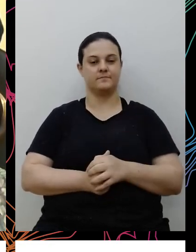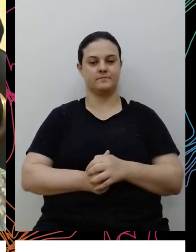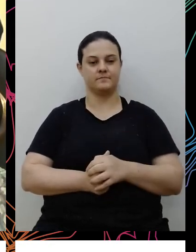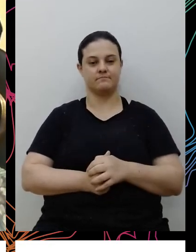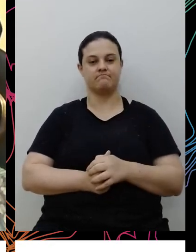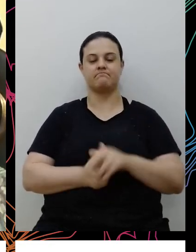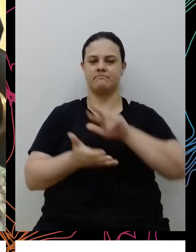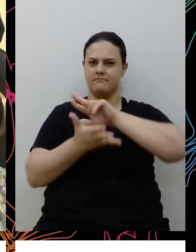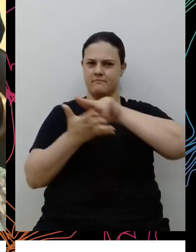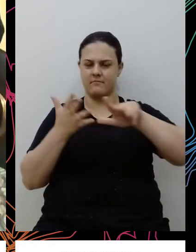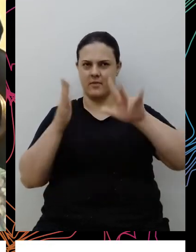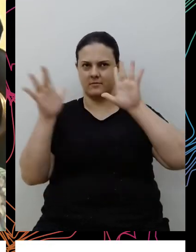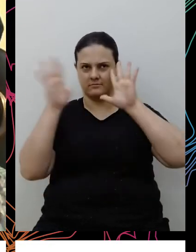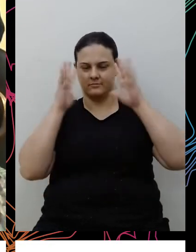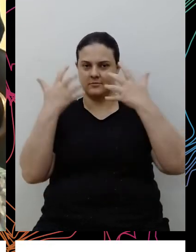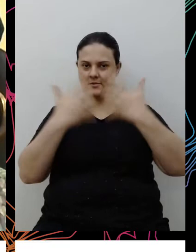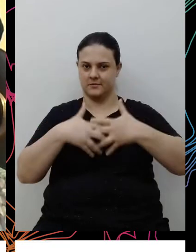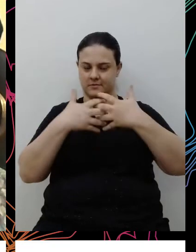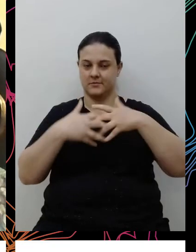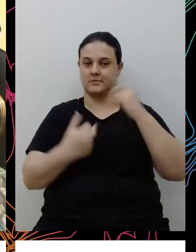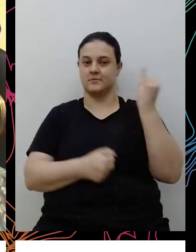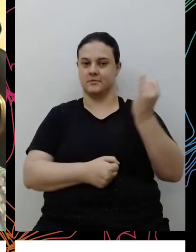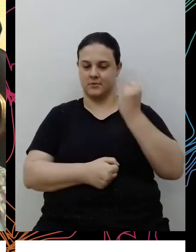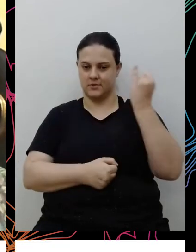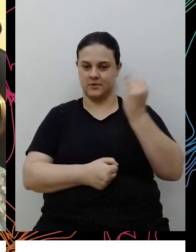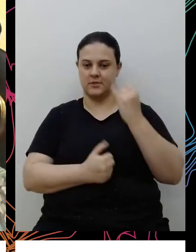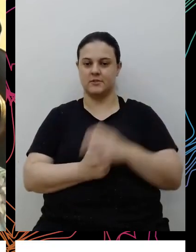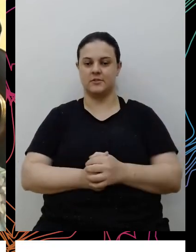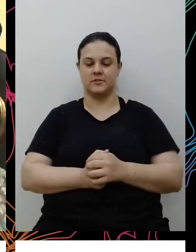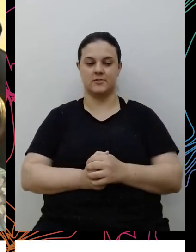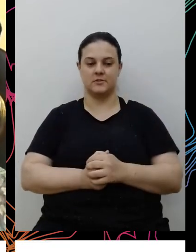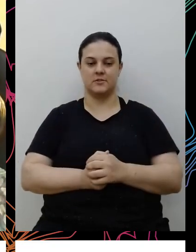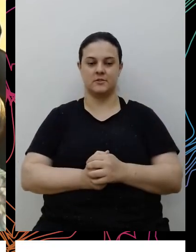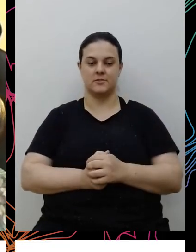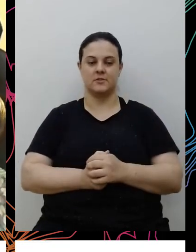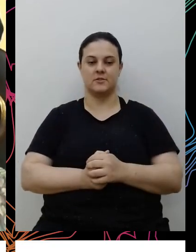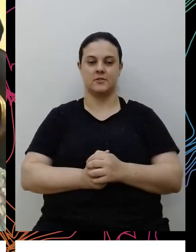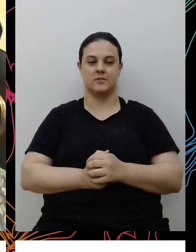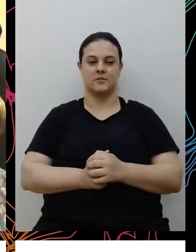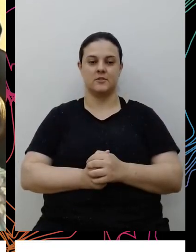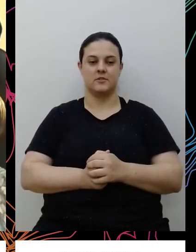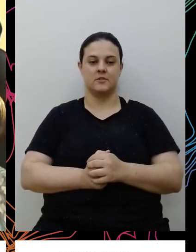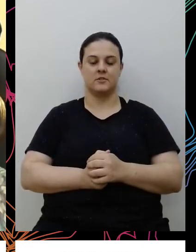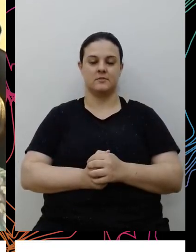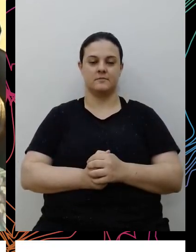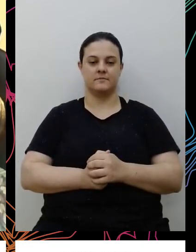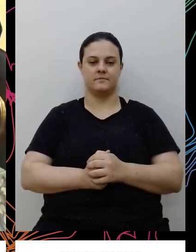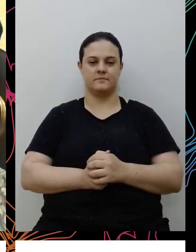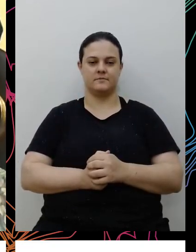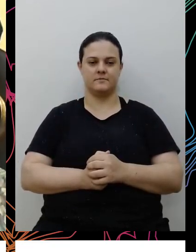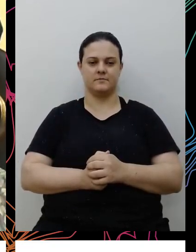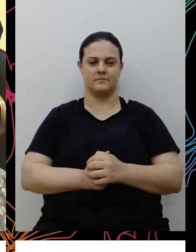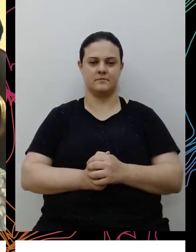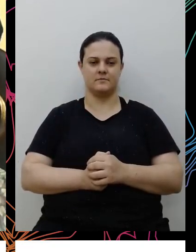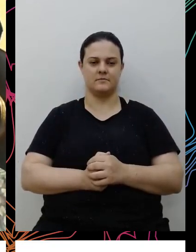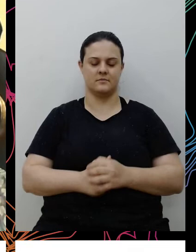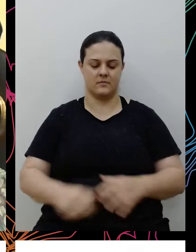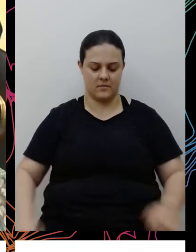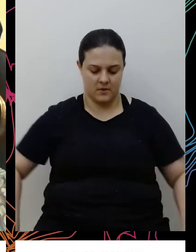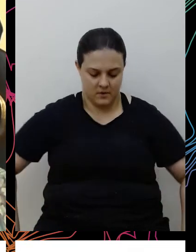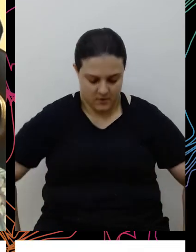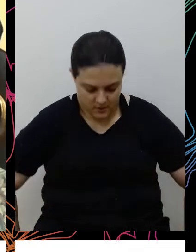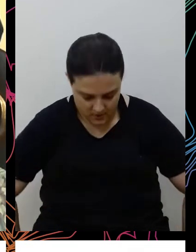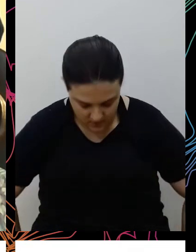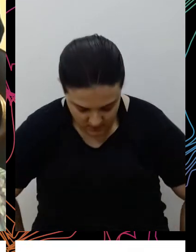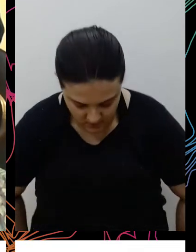de reflexões super importantes da gente iniciar esse trabalho em várias frentes, vou passar para o Kaleb já e depois a gente encerra, por favor,